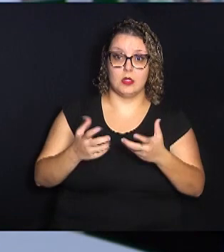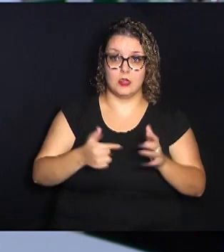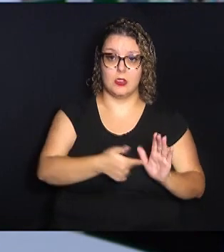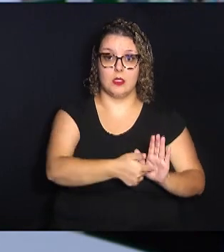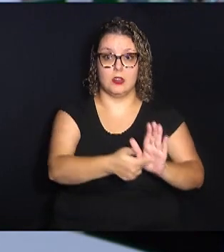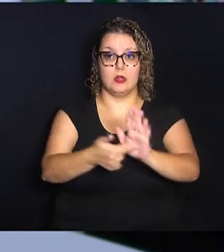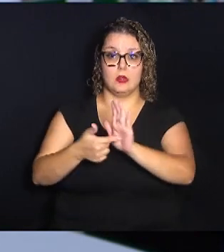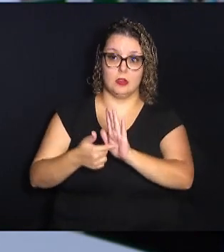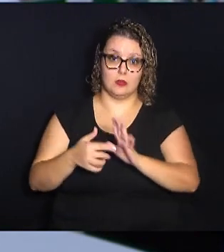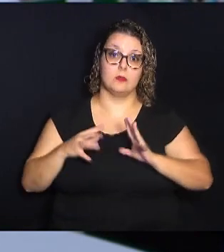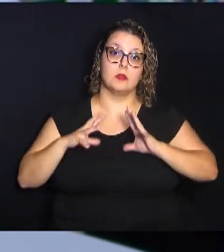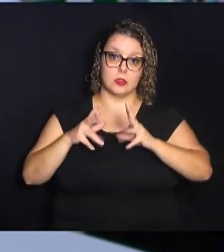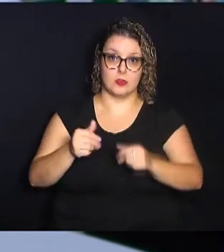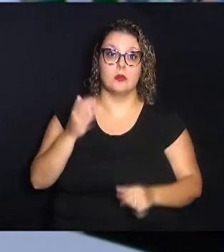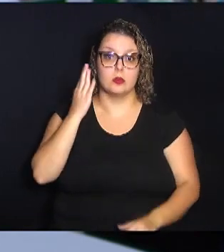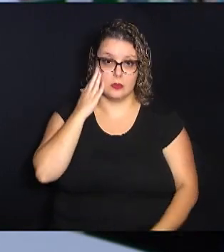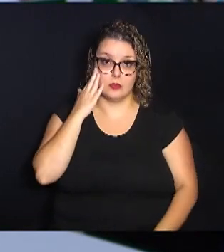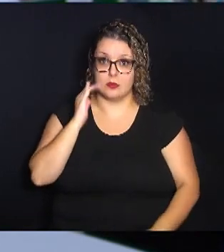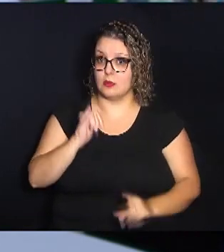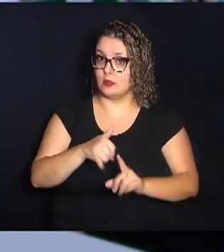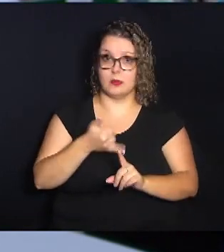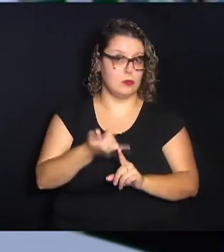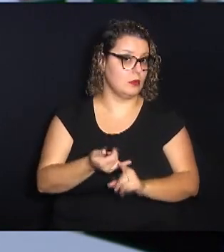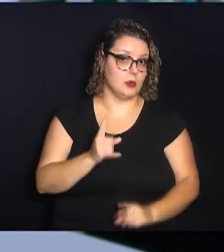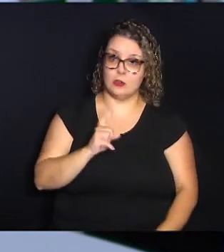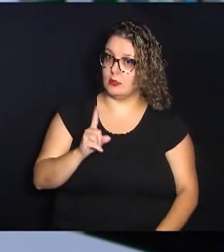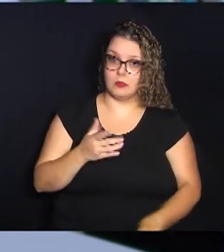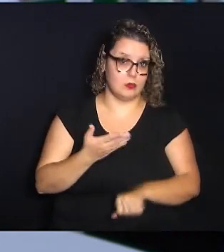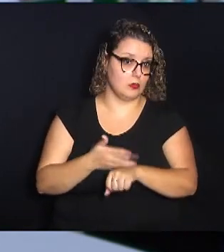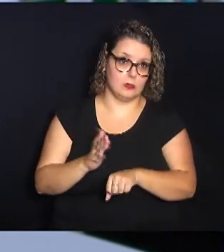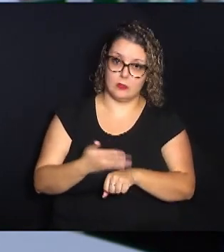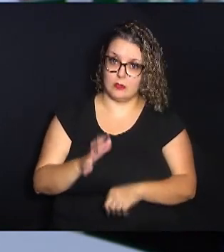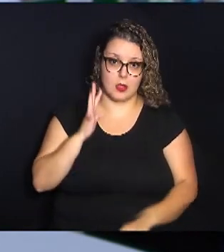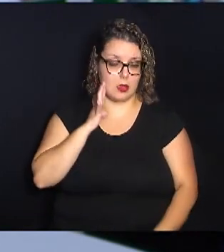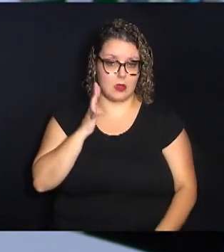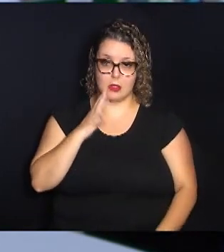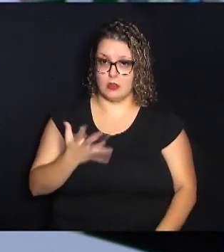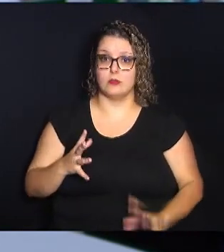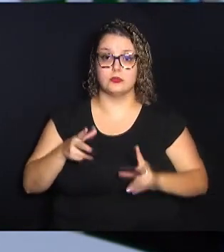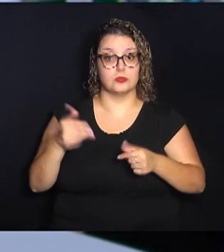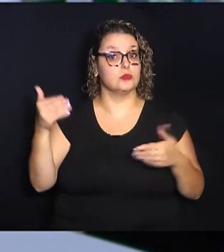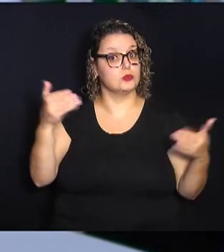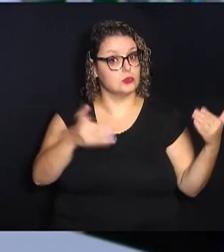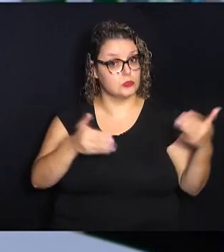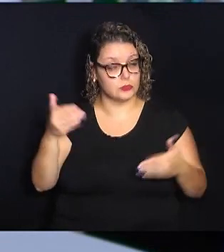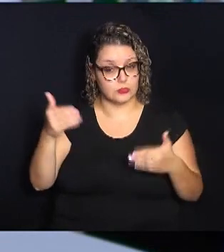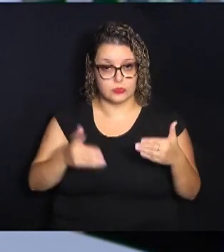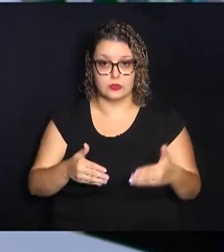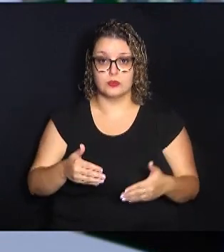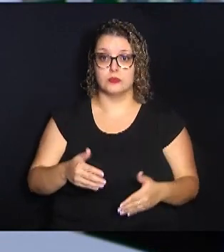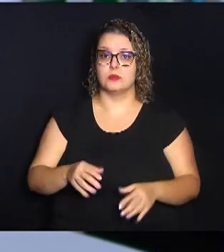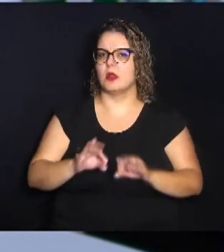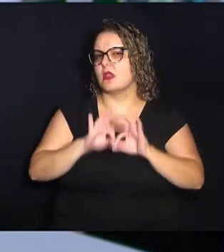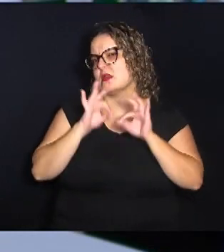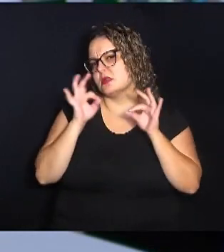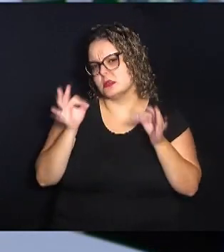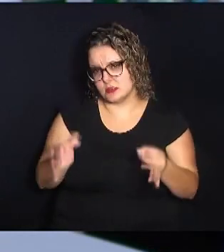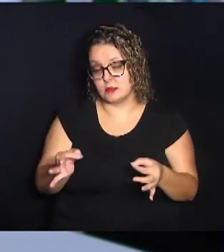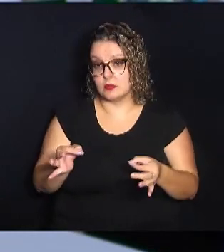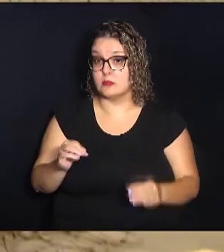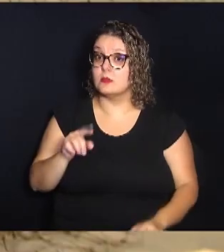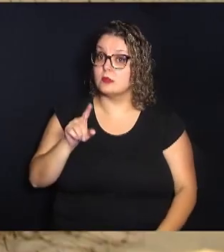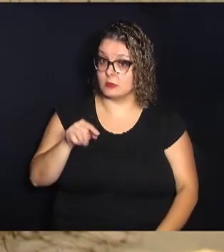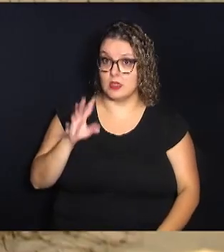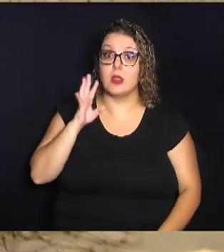para todos saberem que o bullying não é legal de se praticar. Todo mundo participa, é muito simples, mas é uma coisa